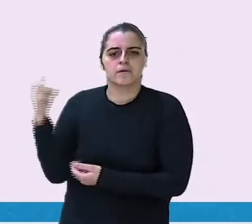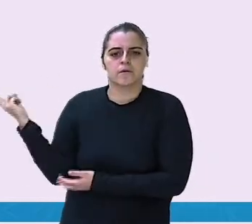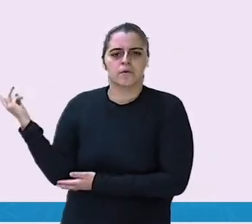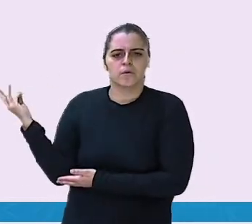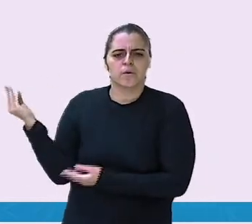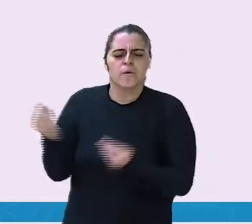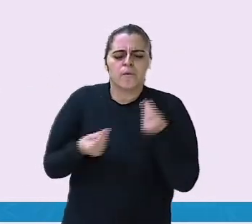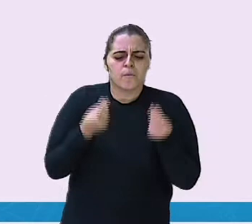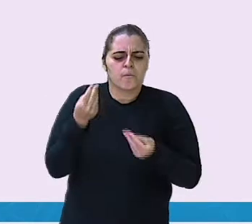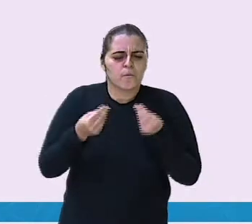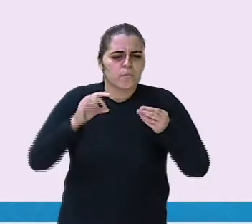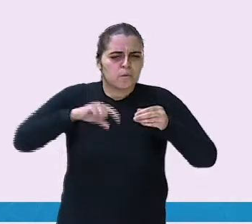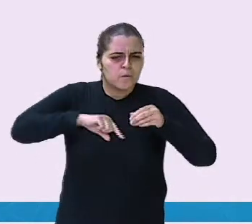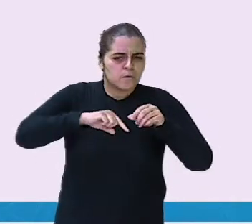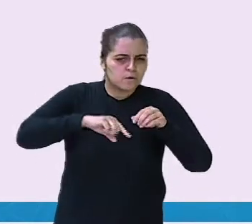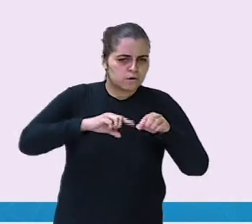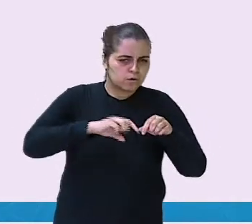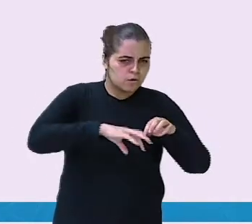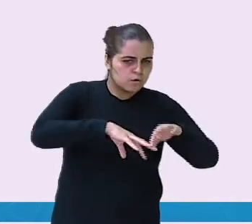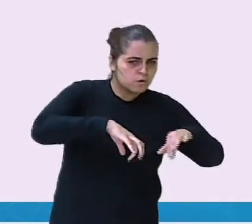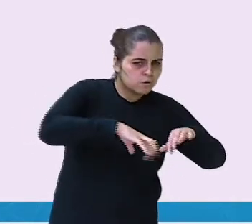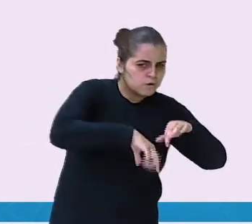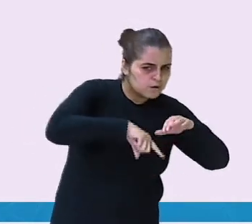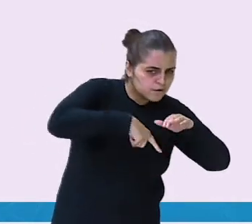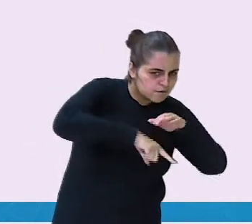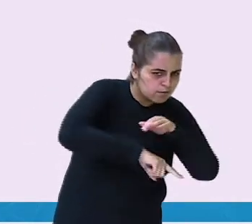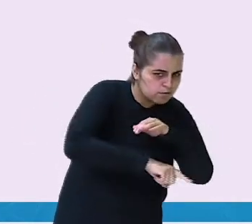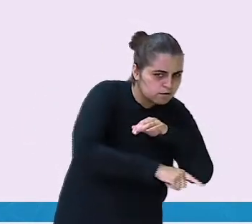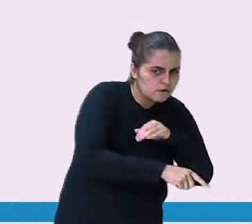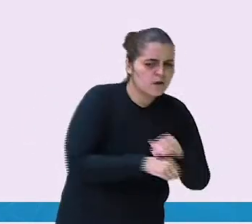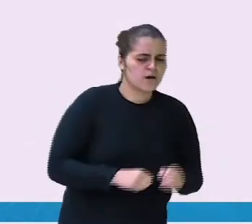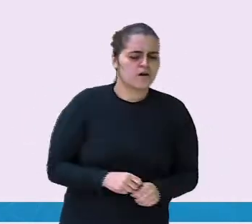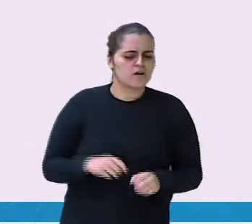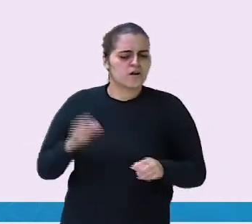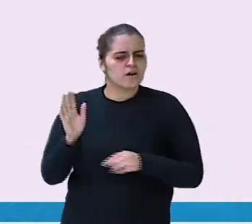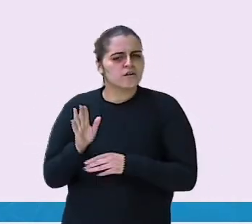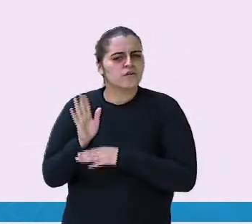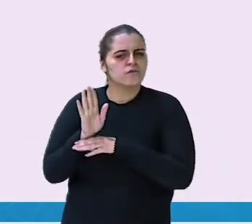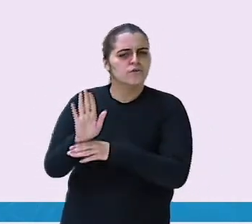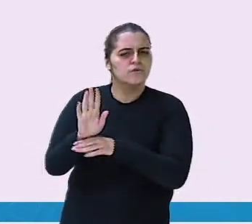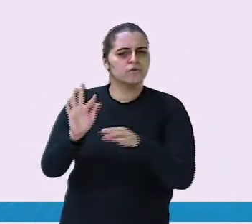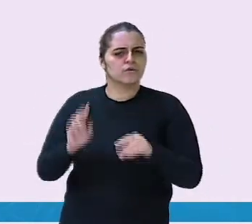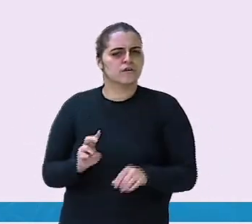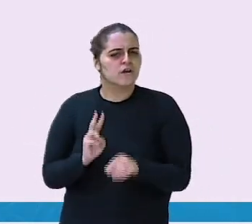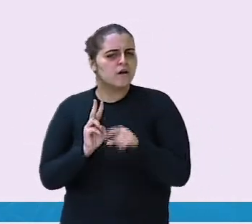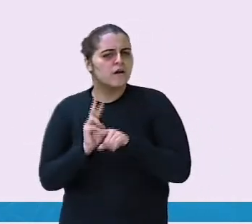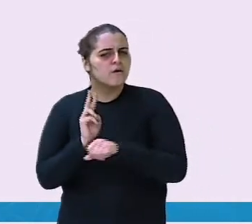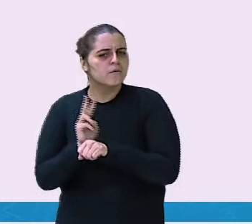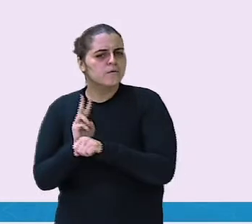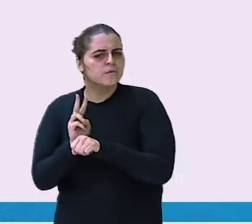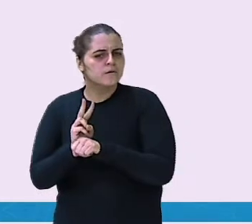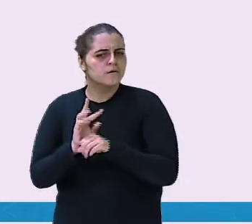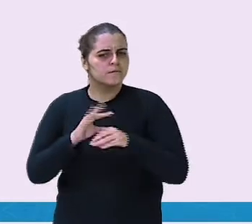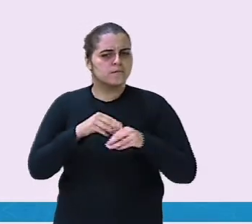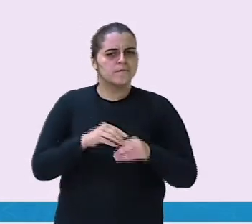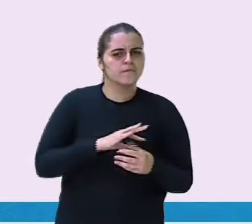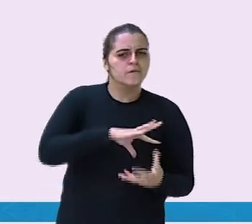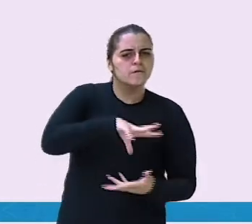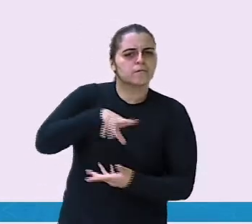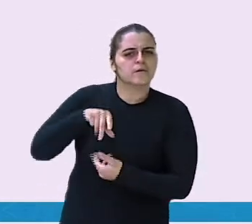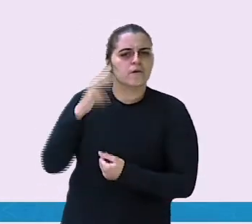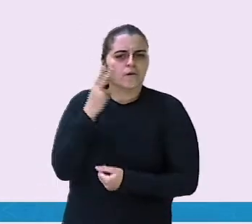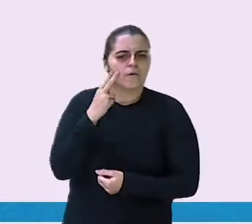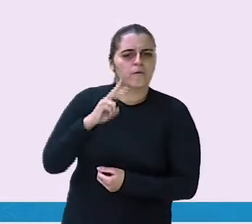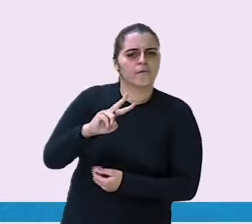Quando cavamos túneis, ajudamos a cuidar da terra. Preciso fazer esse túnel para